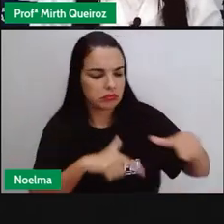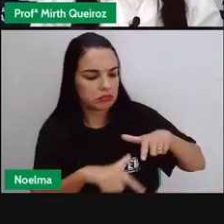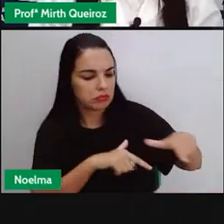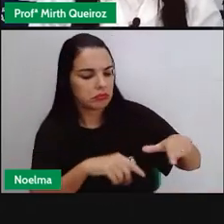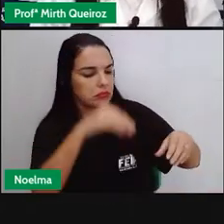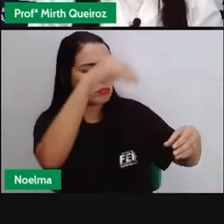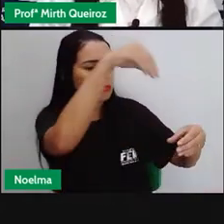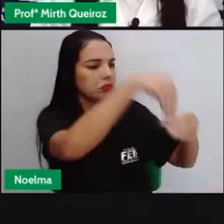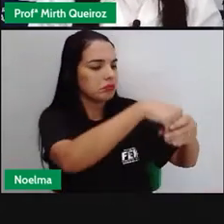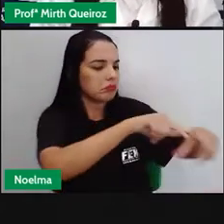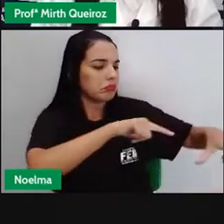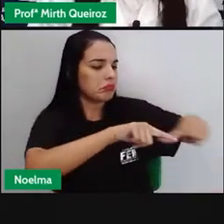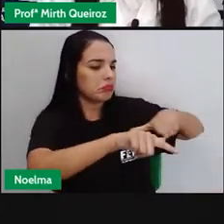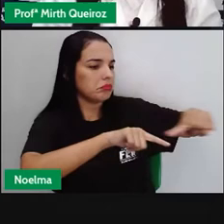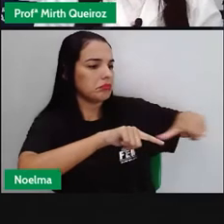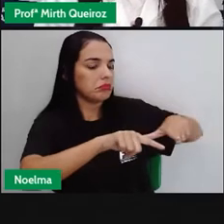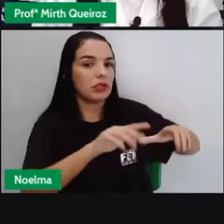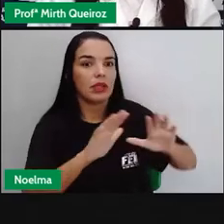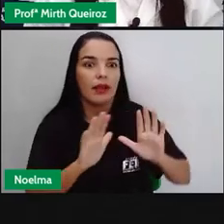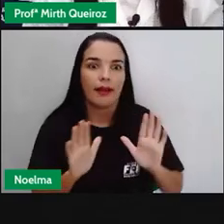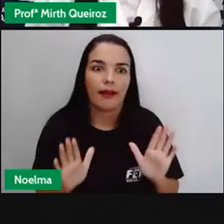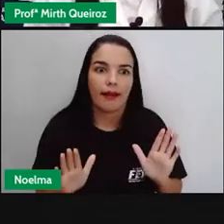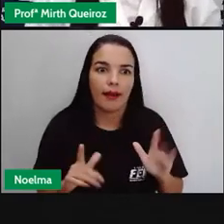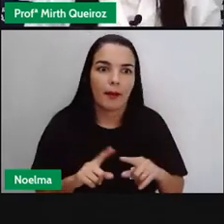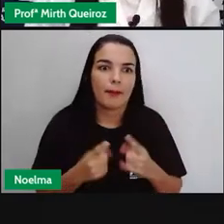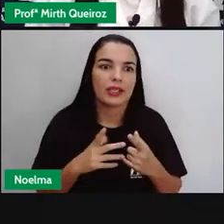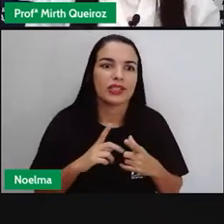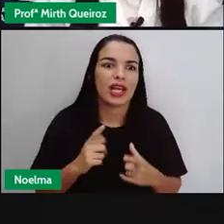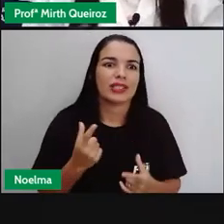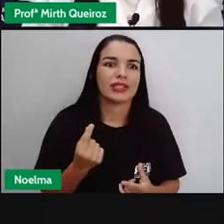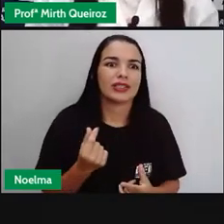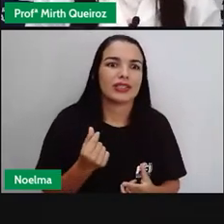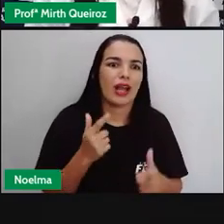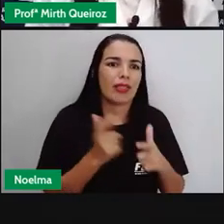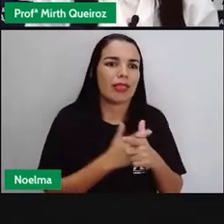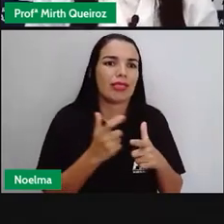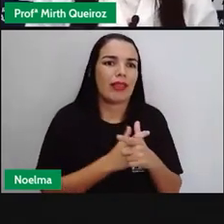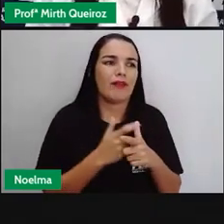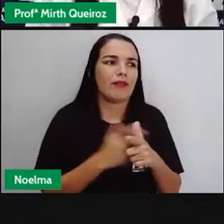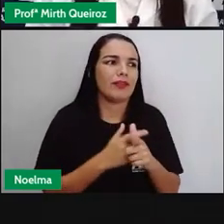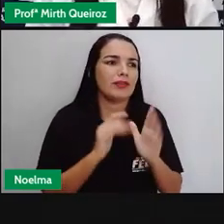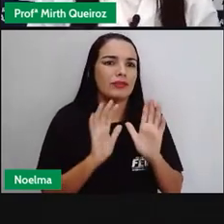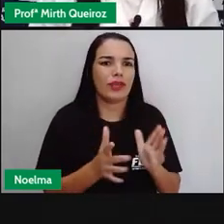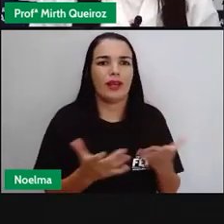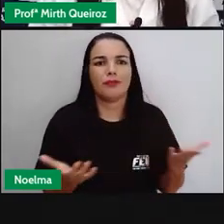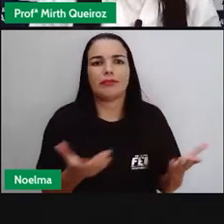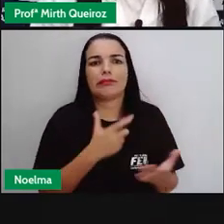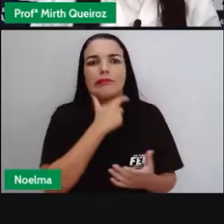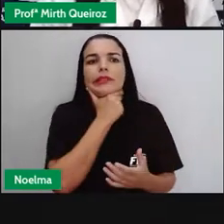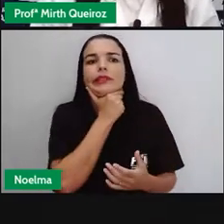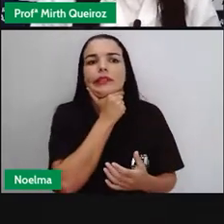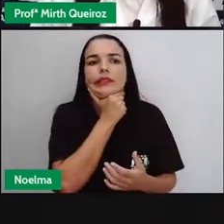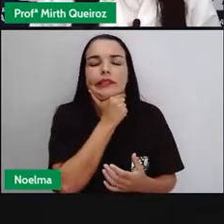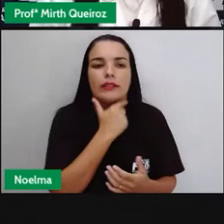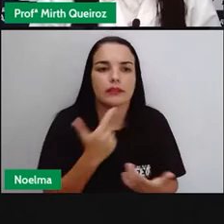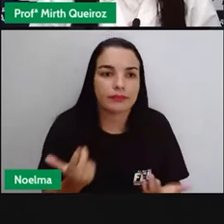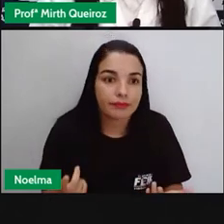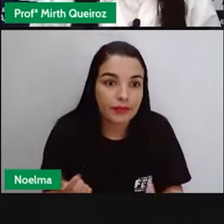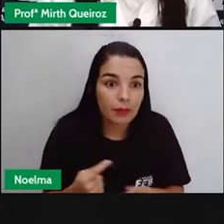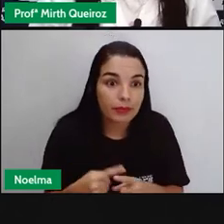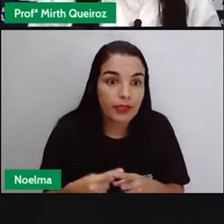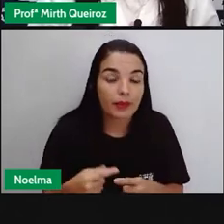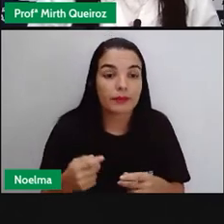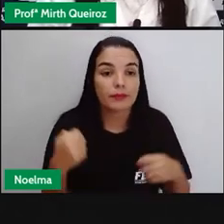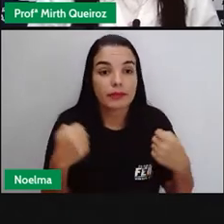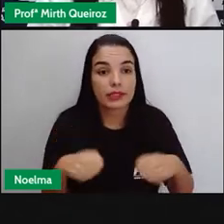que eles chegassem aqui já endividados. Então, quando eles chegavam ao Brasil, eles já estavam bebendo já os grandes fazendeiros. E